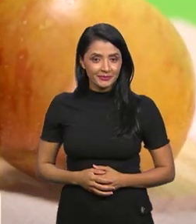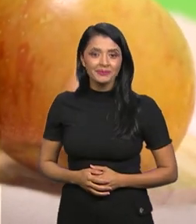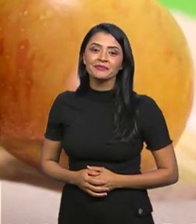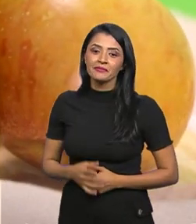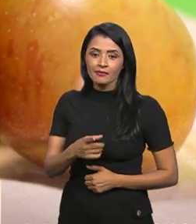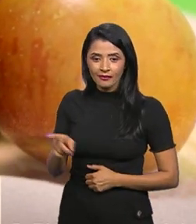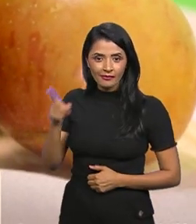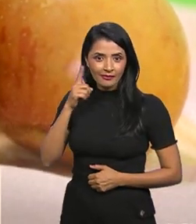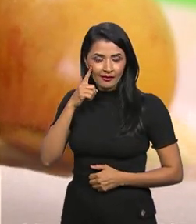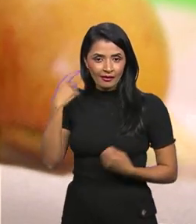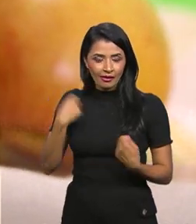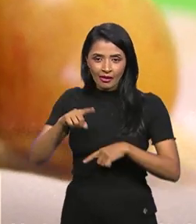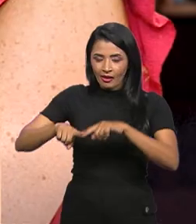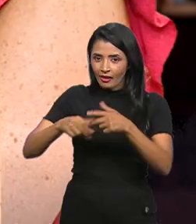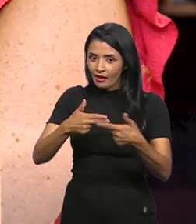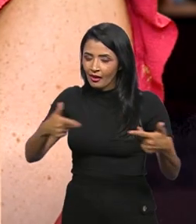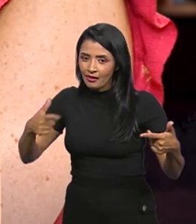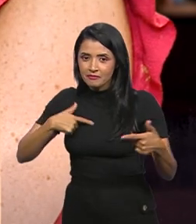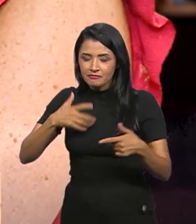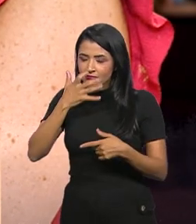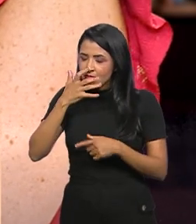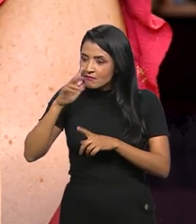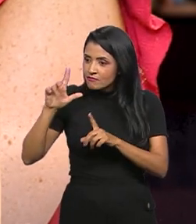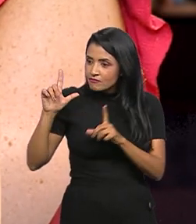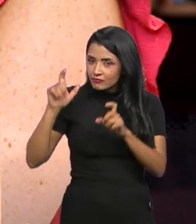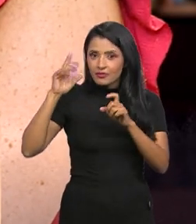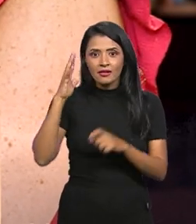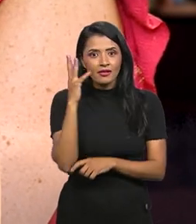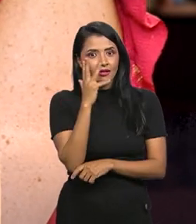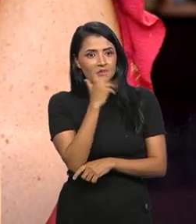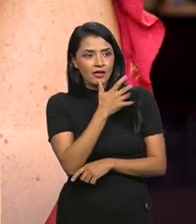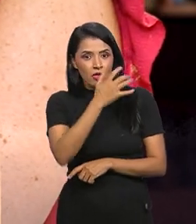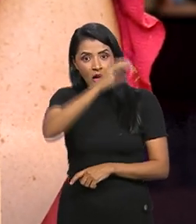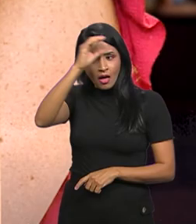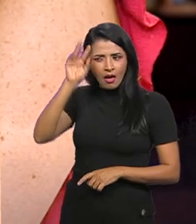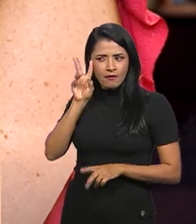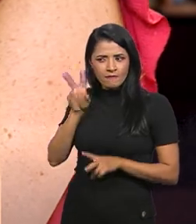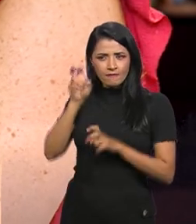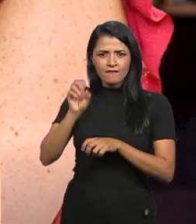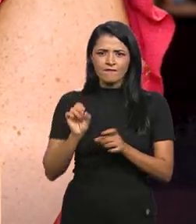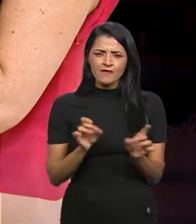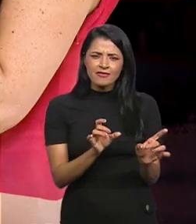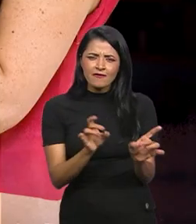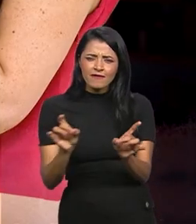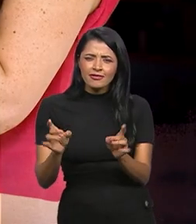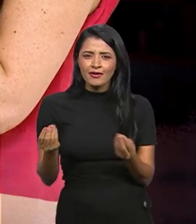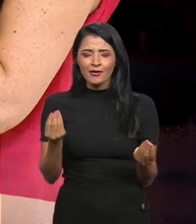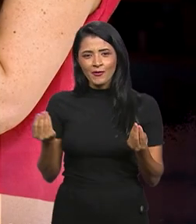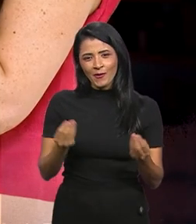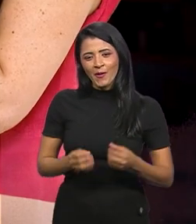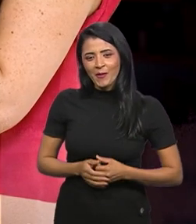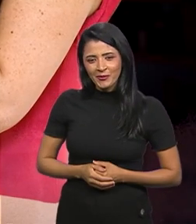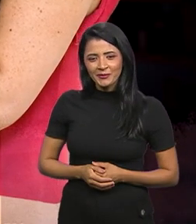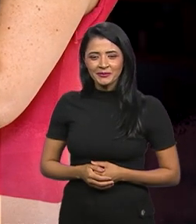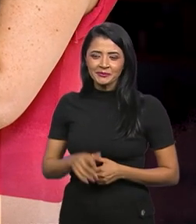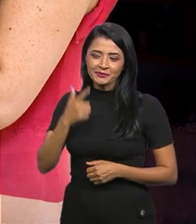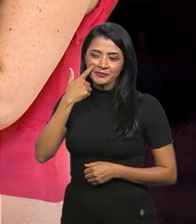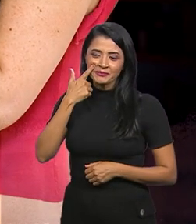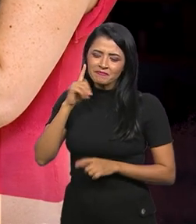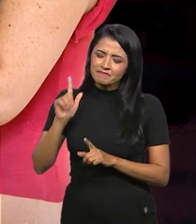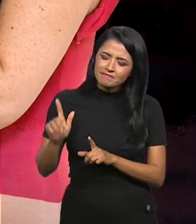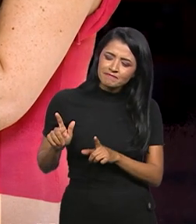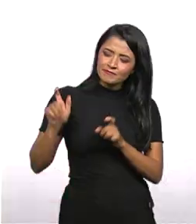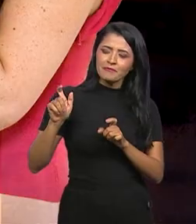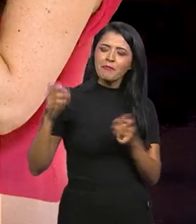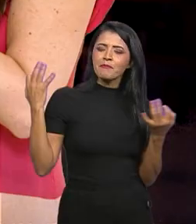Eu preciso deixar esses produtos bem bonitos pro meu cliente vender bastante. Deixa eu ver... Isso!